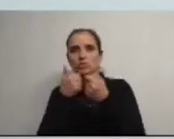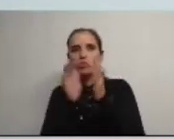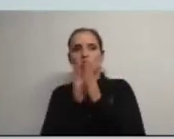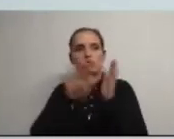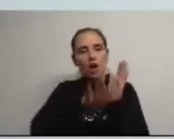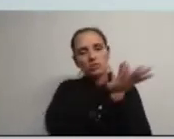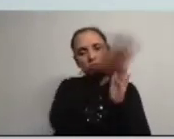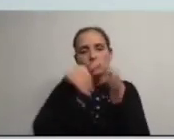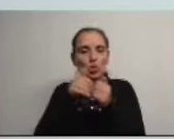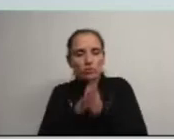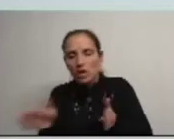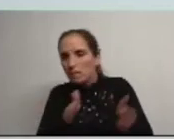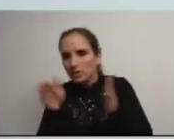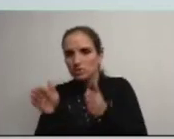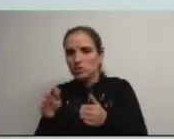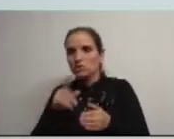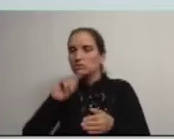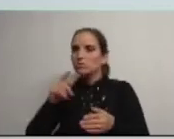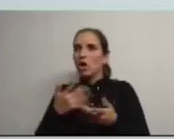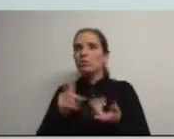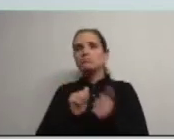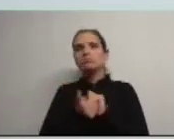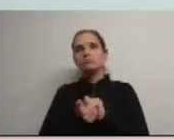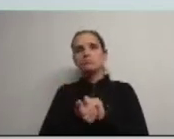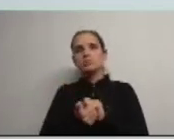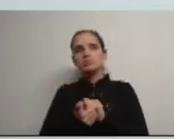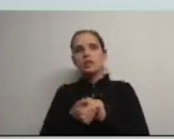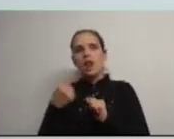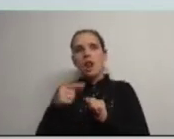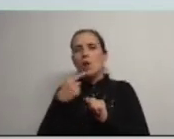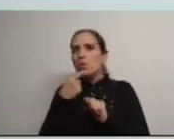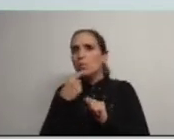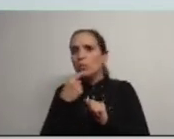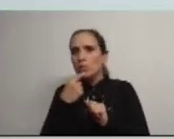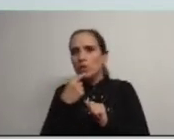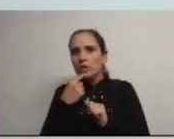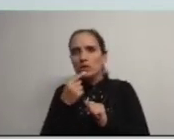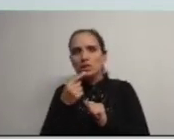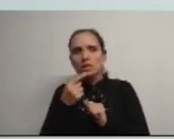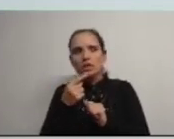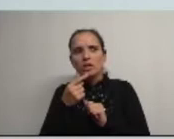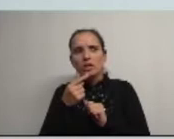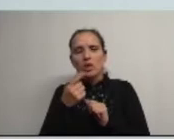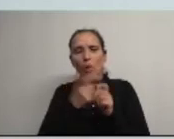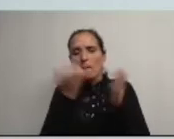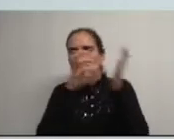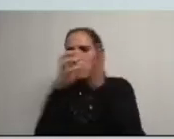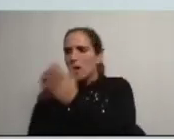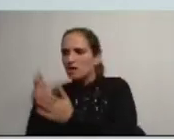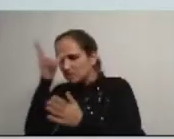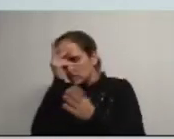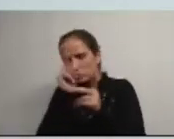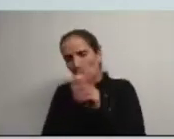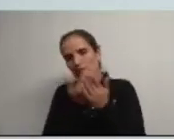lugares todos os caminhos e valetas passámos a um tempo e que existem muitas manchas cinzentas que devemos afastar